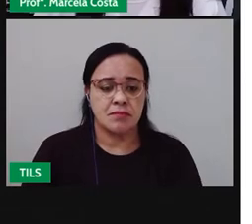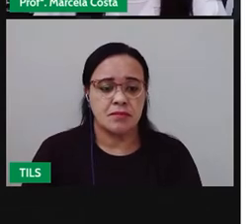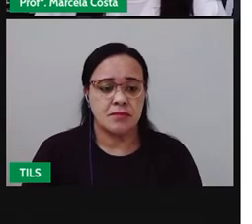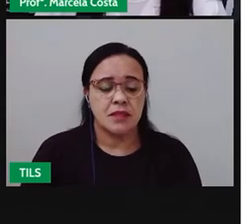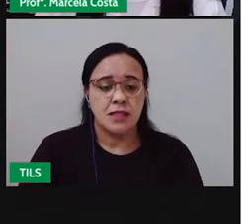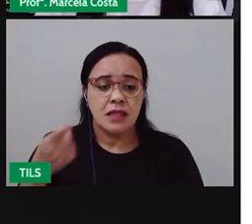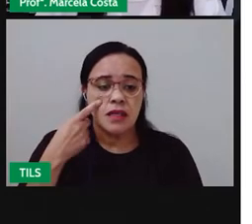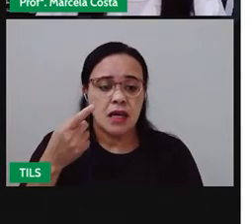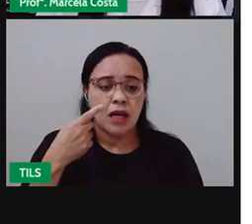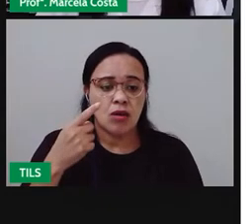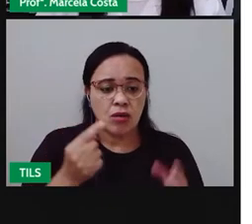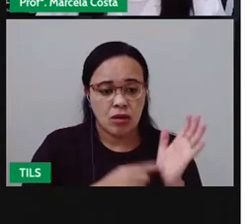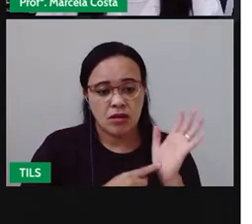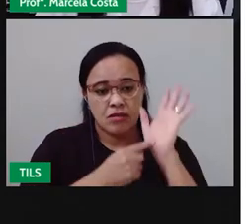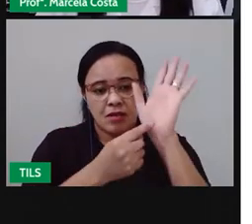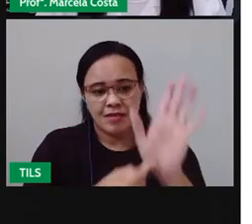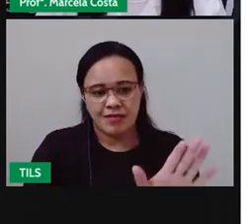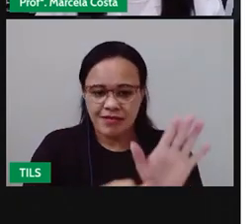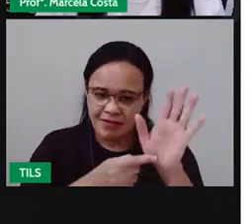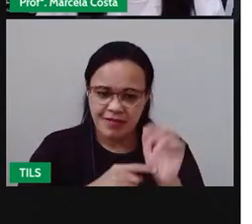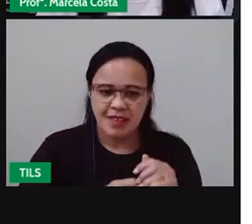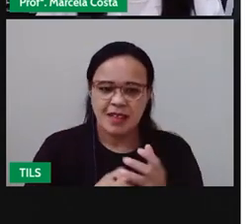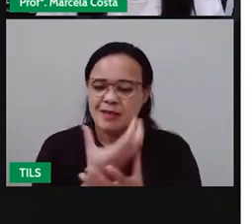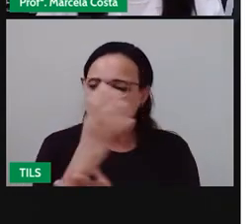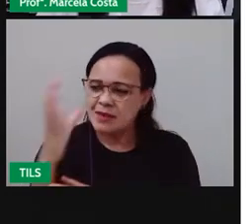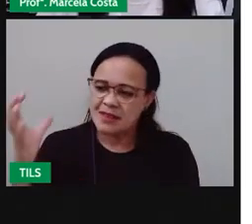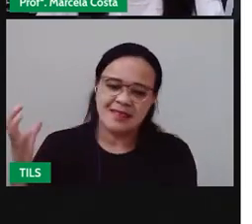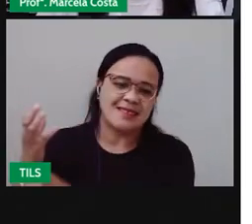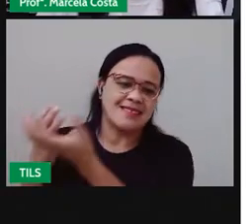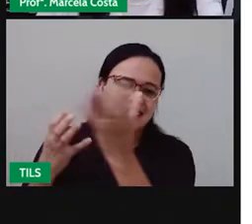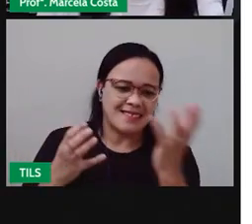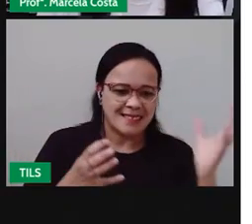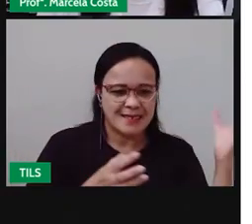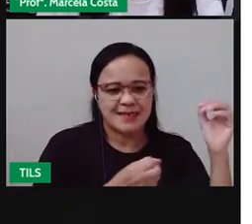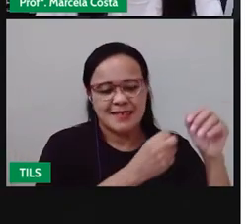que foram mostradas na escofeira da edição